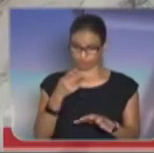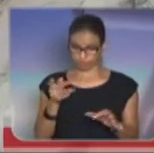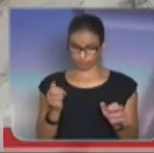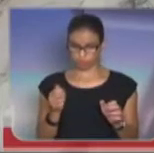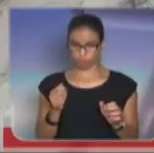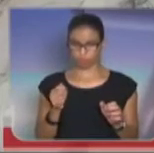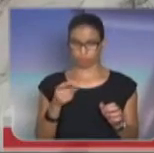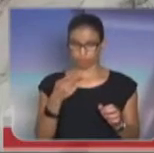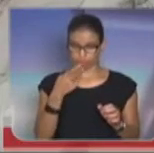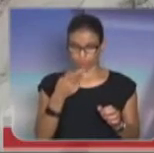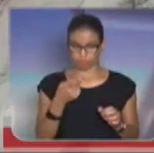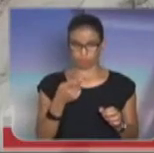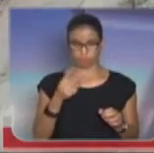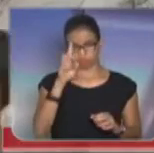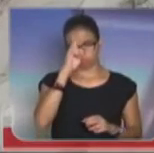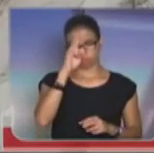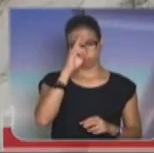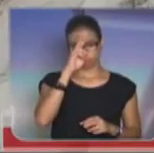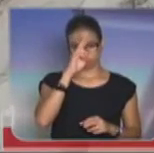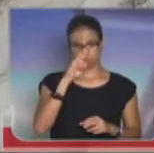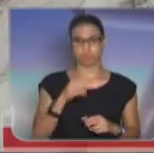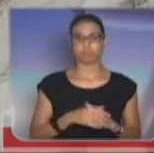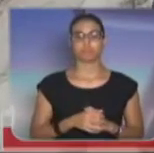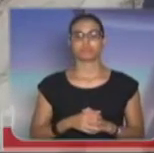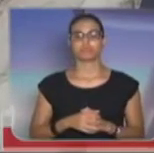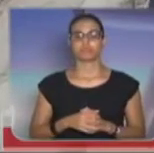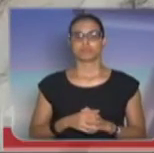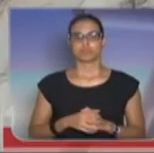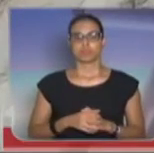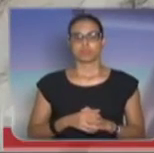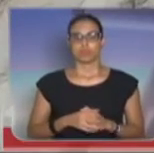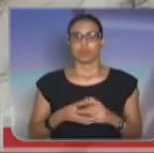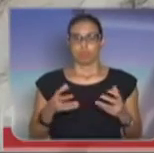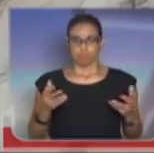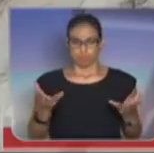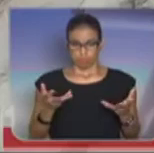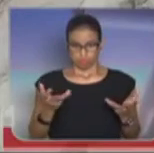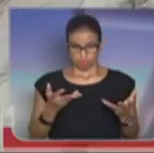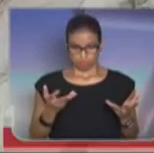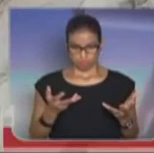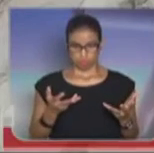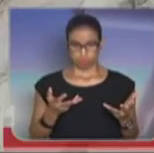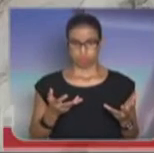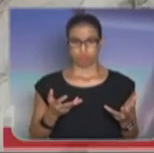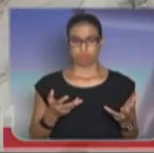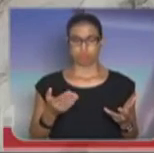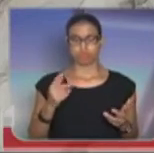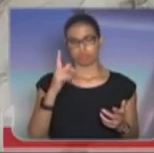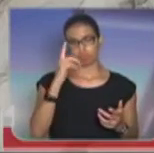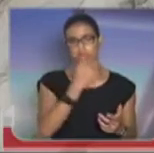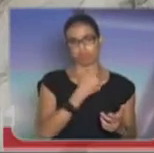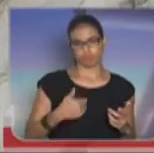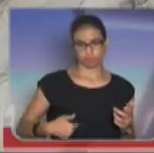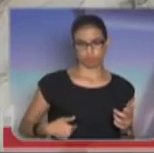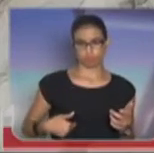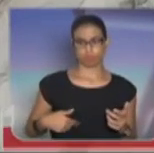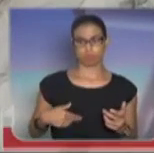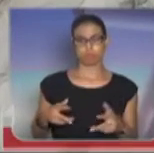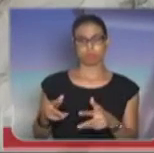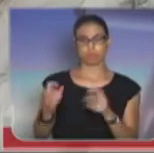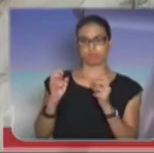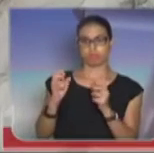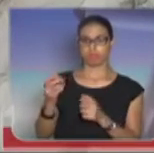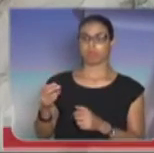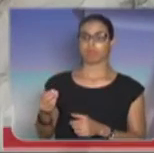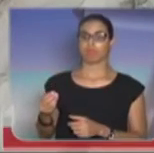hoje o senhor governador estava na solenidade e pôde constatar mais uma vez a presença efetiva